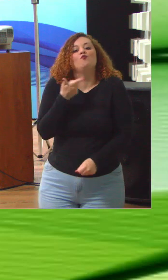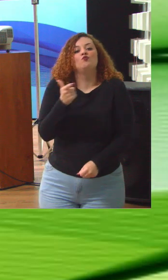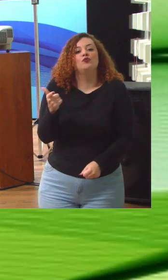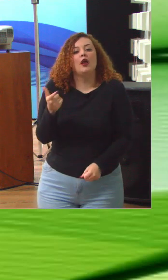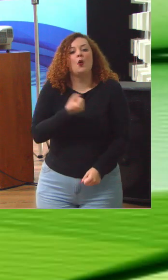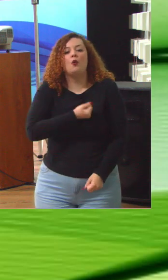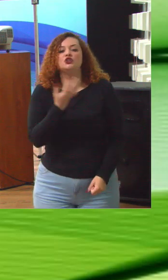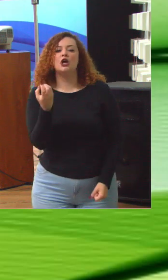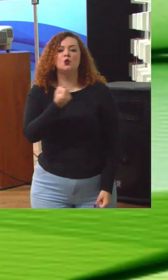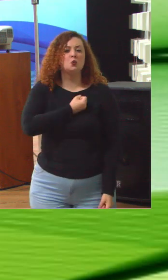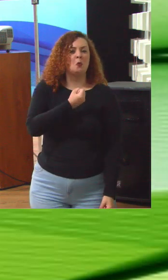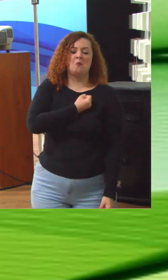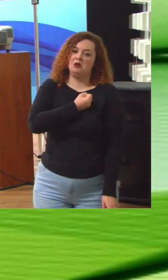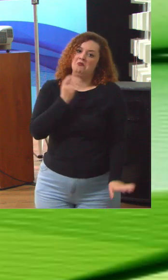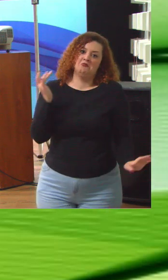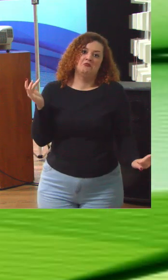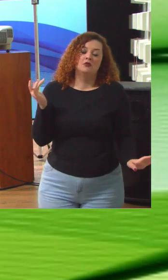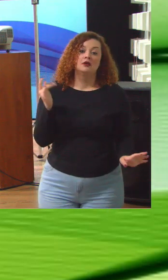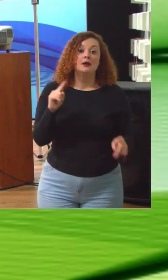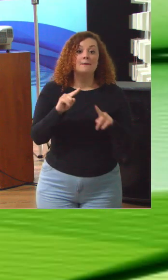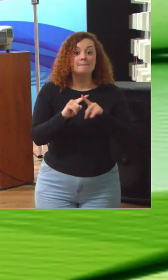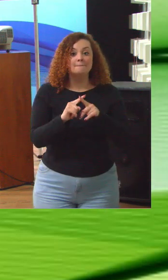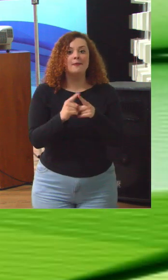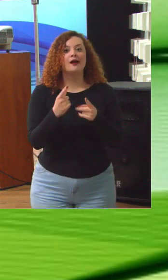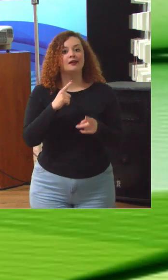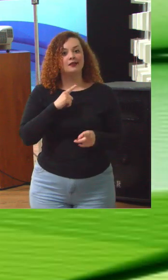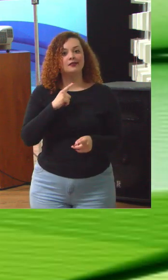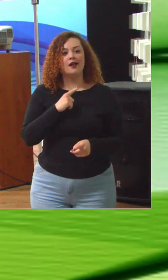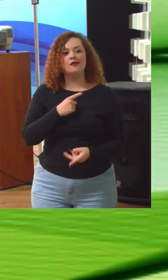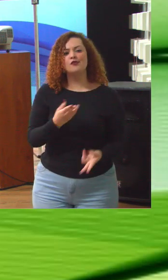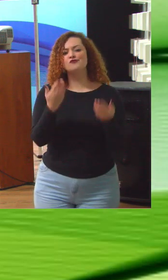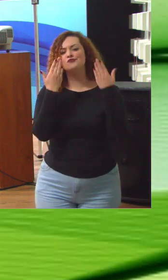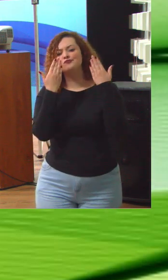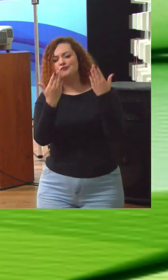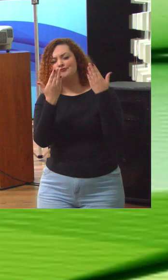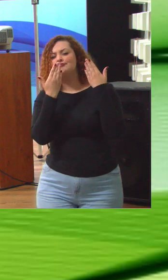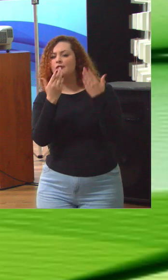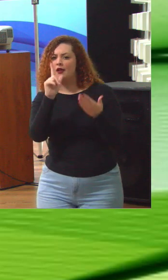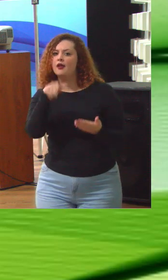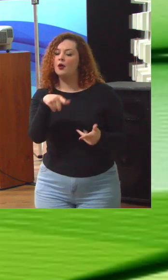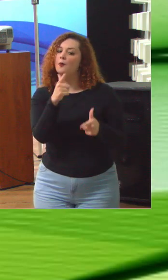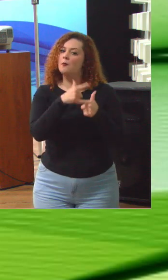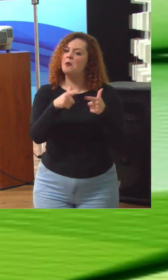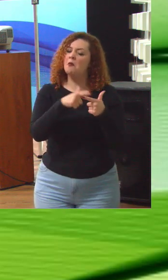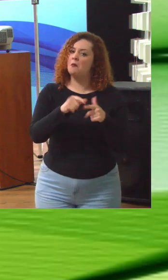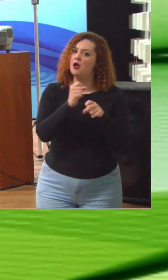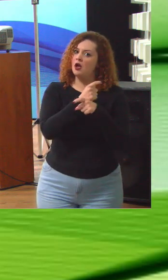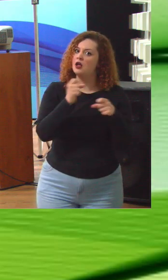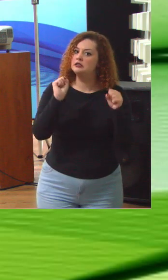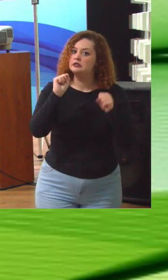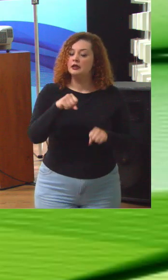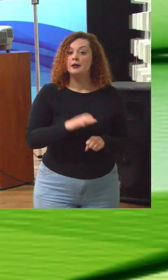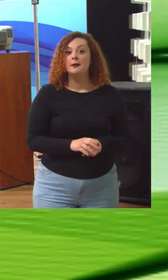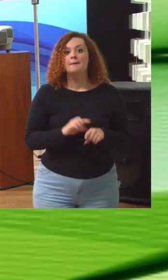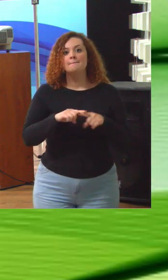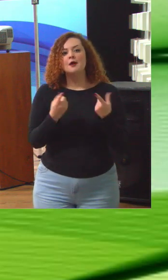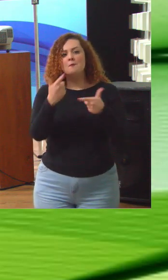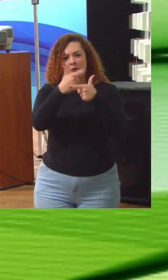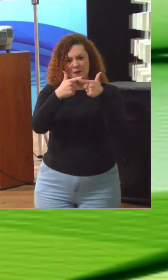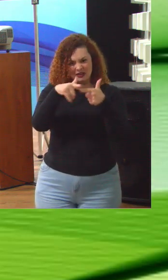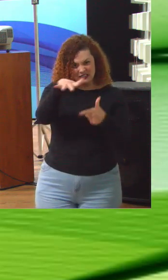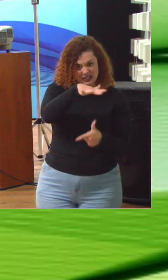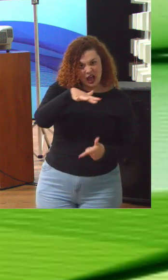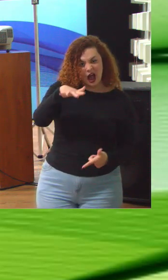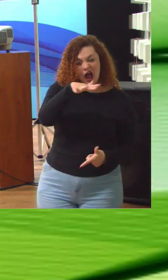para ter certeza disso. Embora nós tenhamos muita desconfiança de que é um problema grande. Mas, de qualquer modo, nós sabemos que problemas nessa